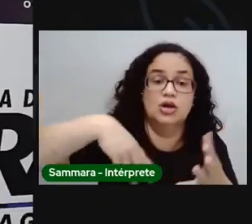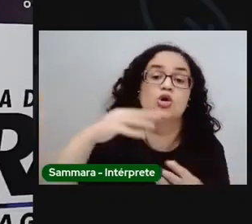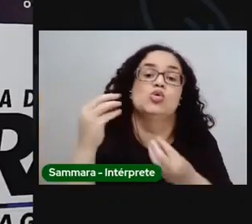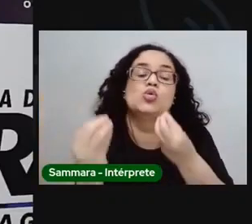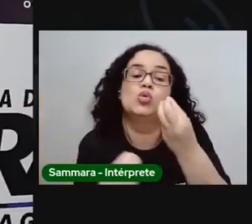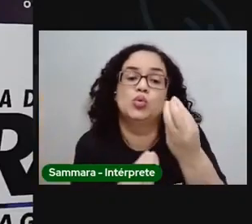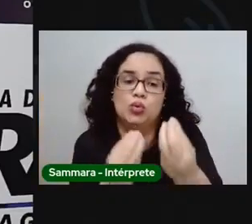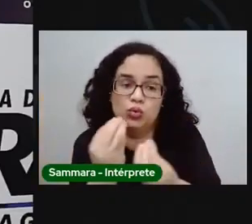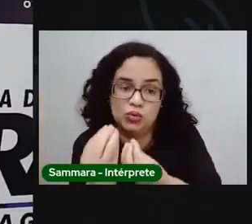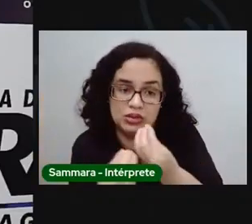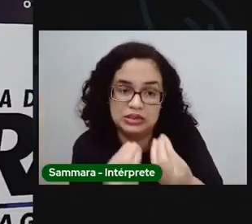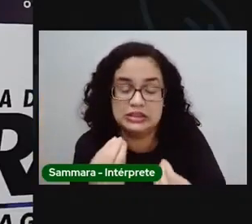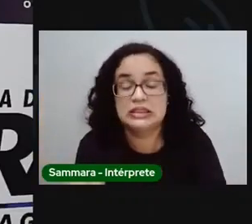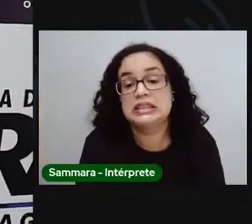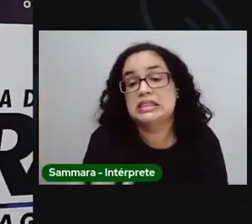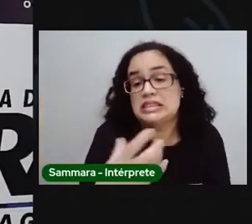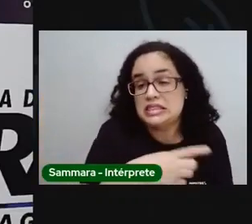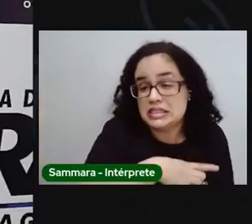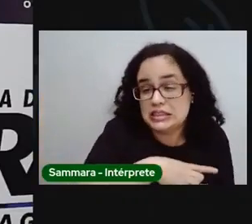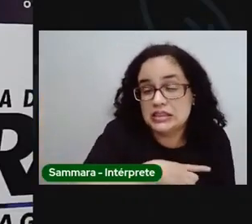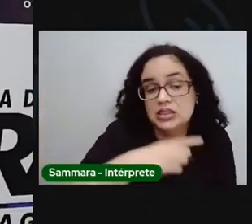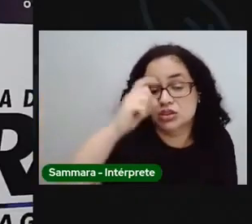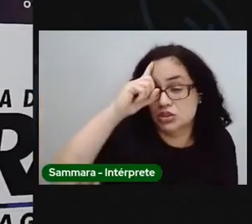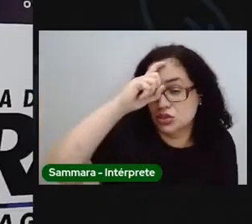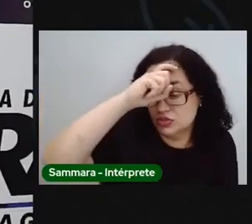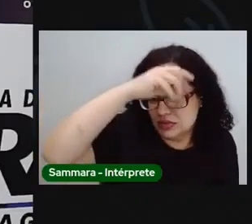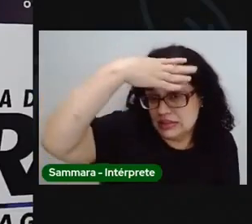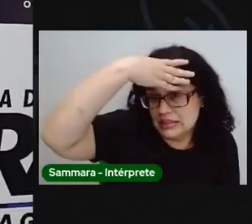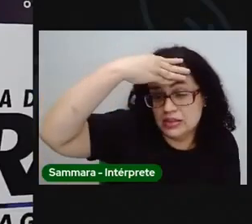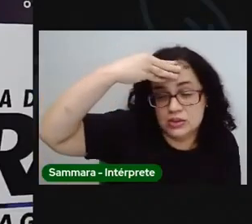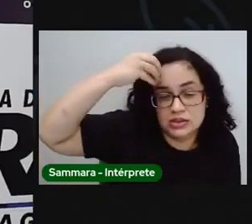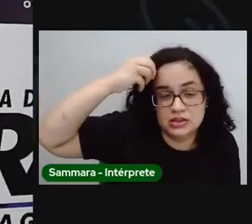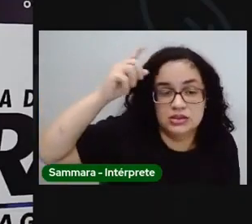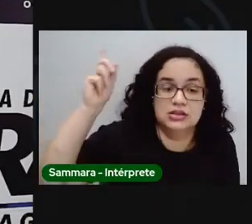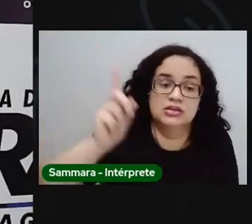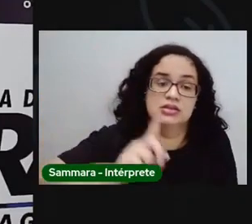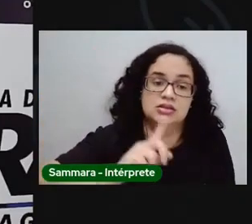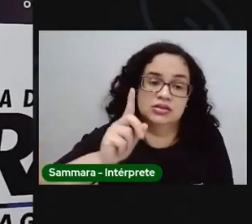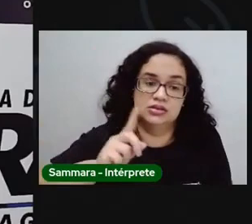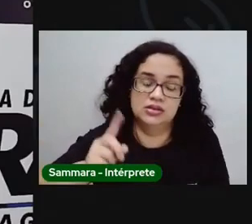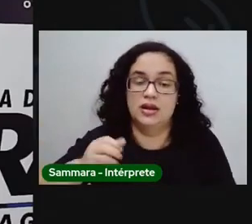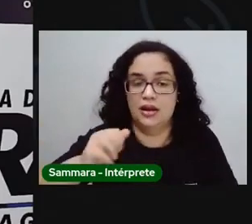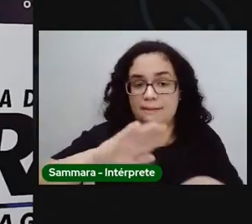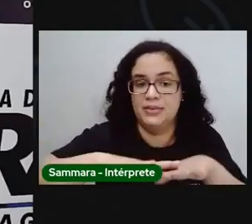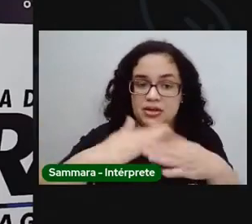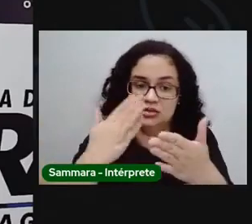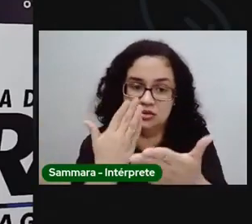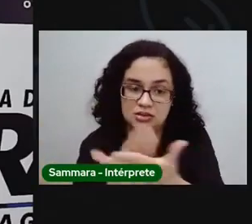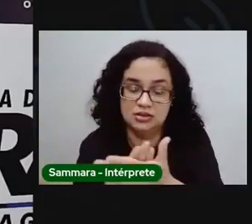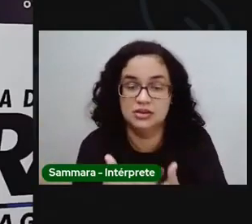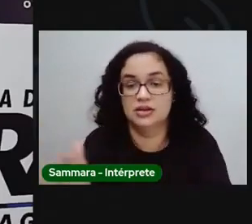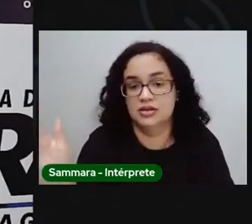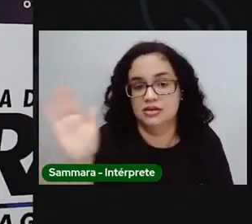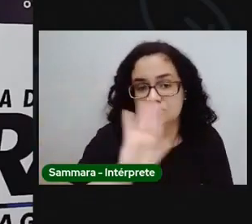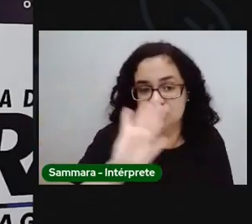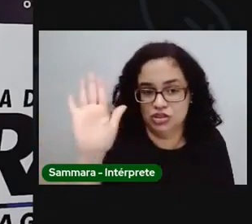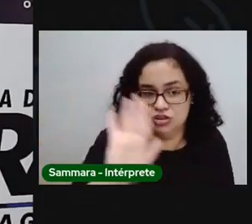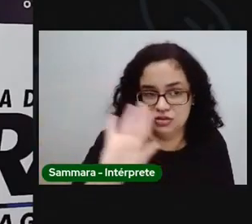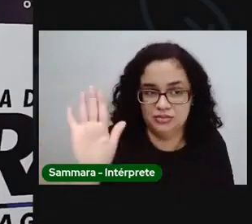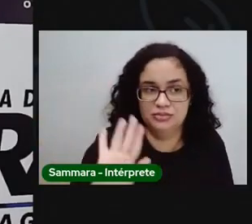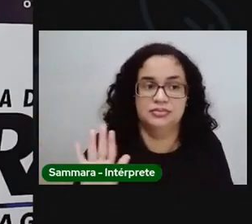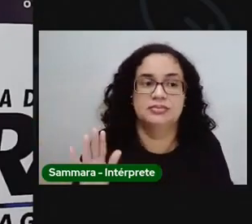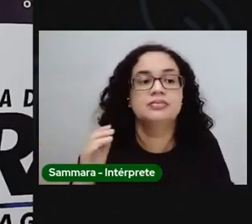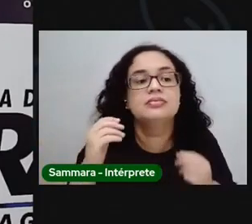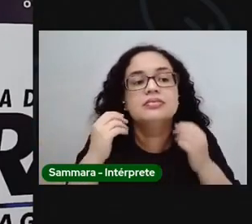como é que vocês, se vocês estão sentindo alguma dificuldade, não esqueçam, não esqueçam de dar a devolutiva pra escola. Até a próxima e tchau, tchau.